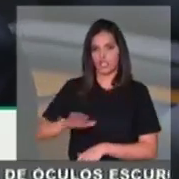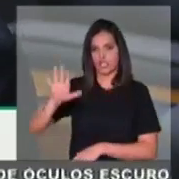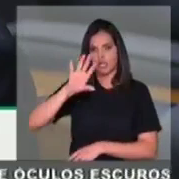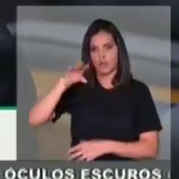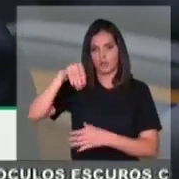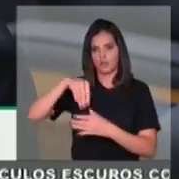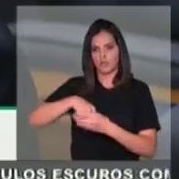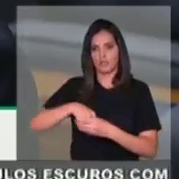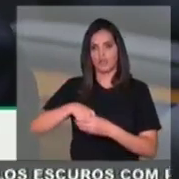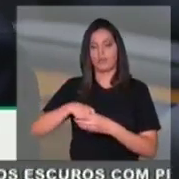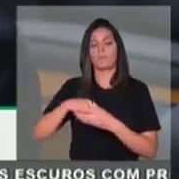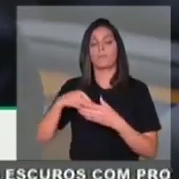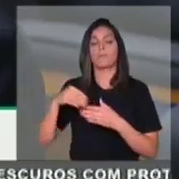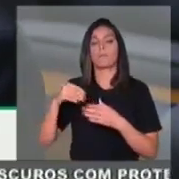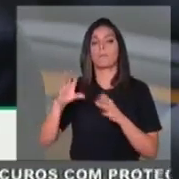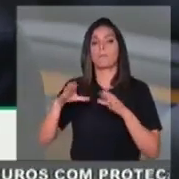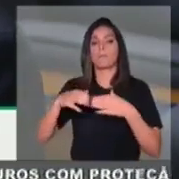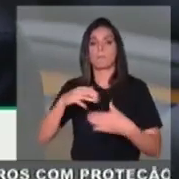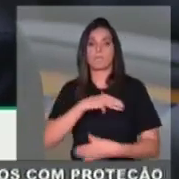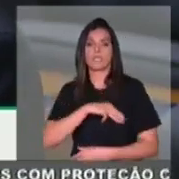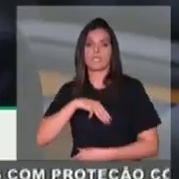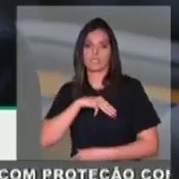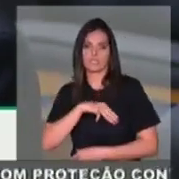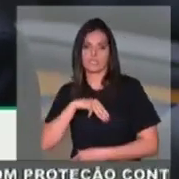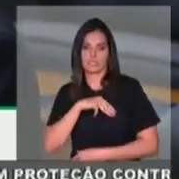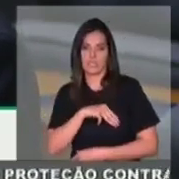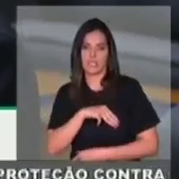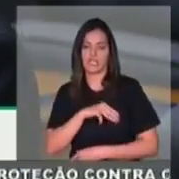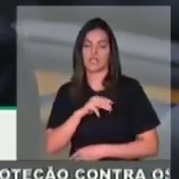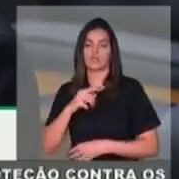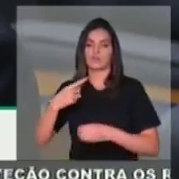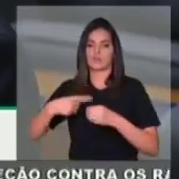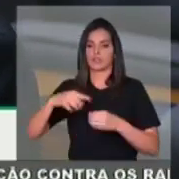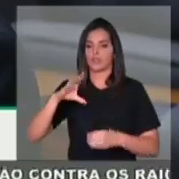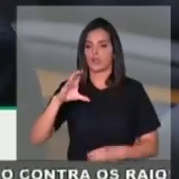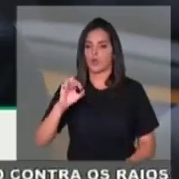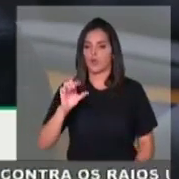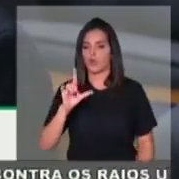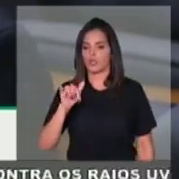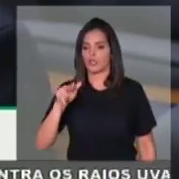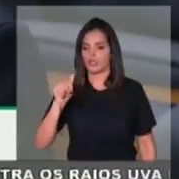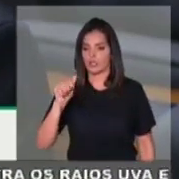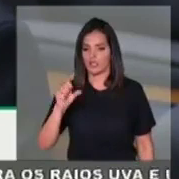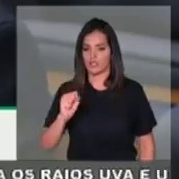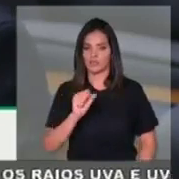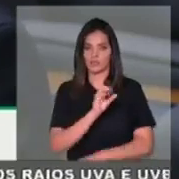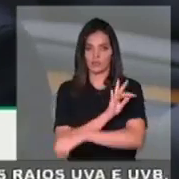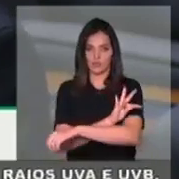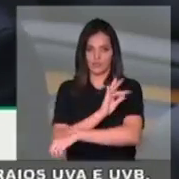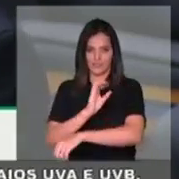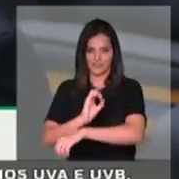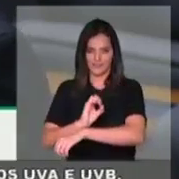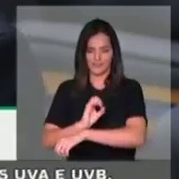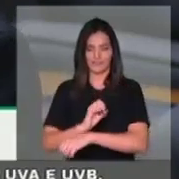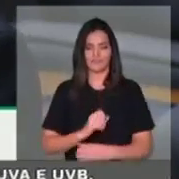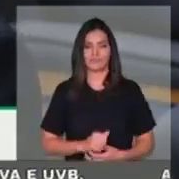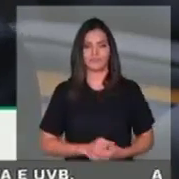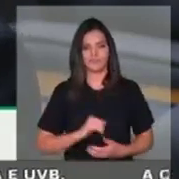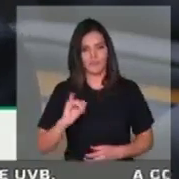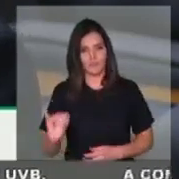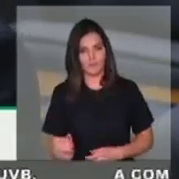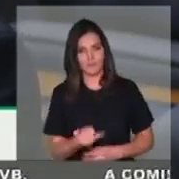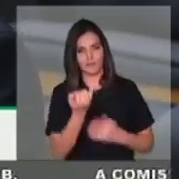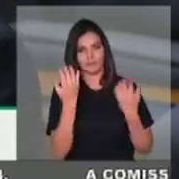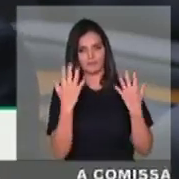Ministério Ciad Seta, na cidade de Colinas Tocantins. E aqui aproveito para